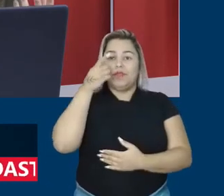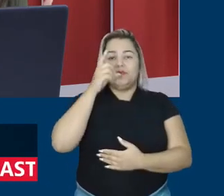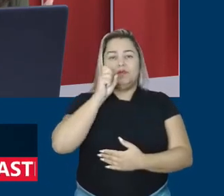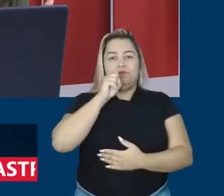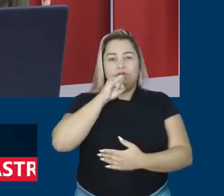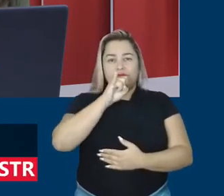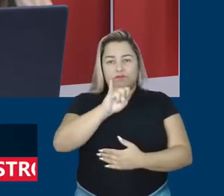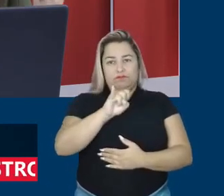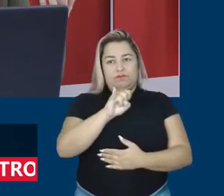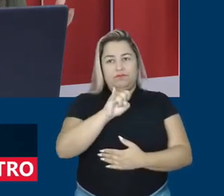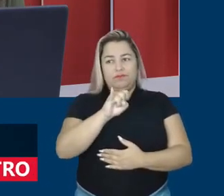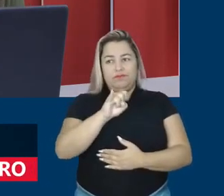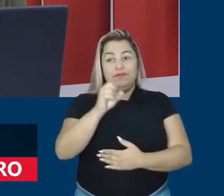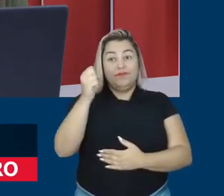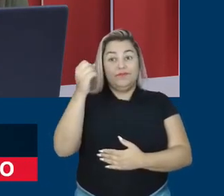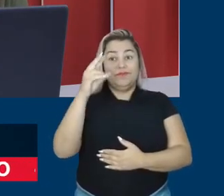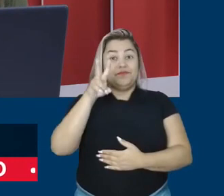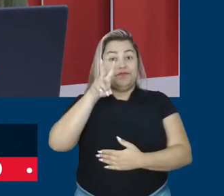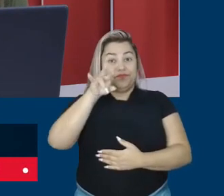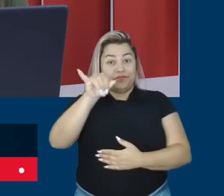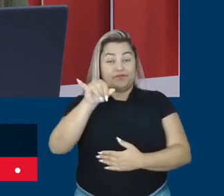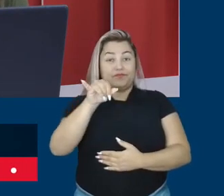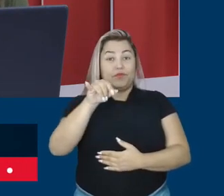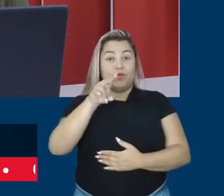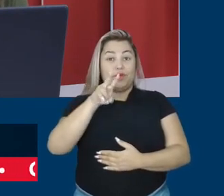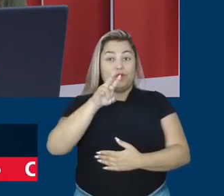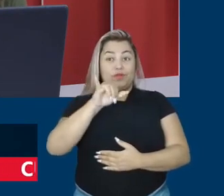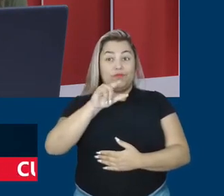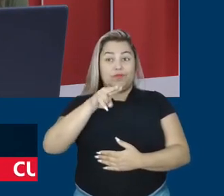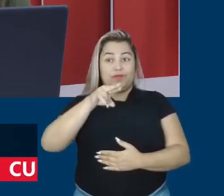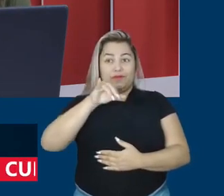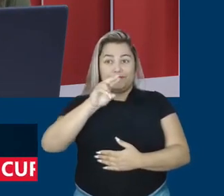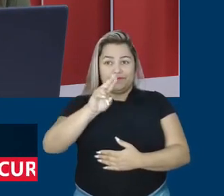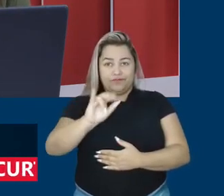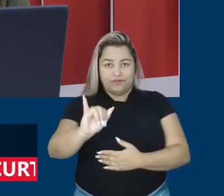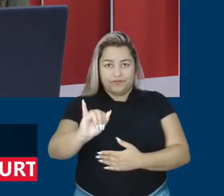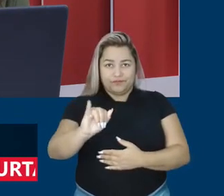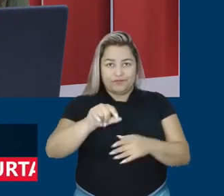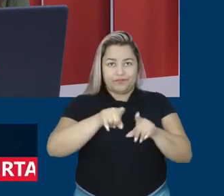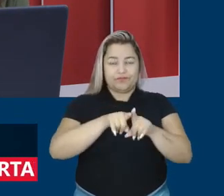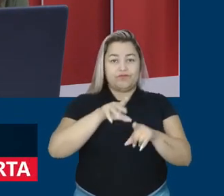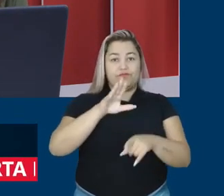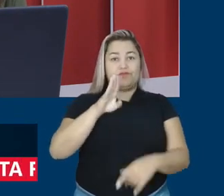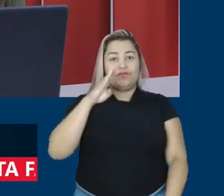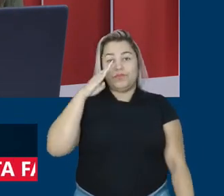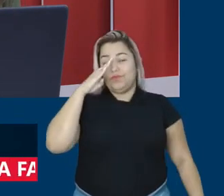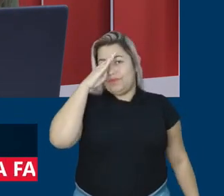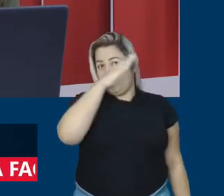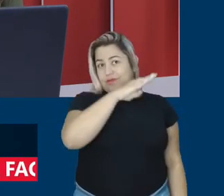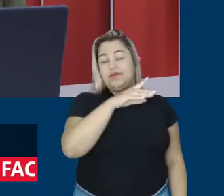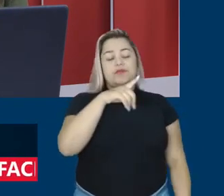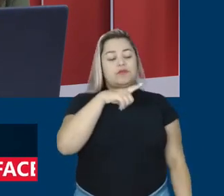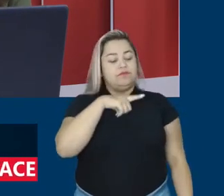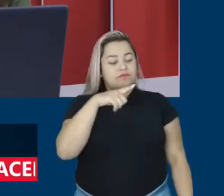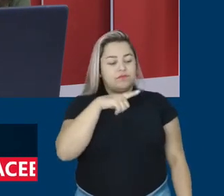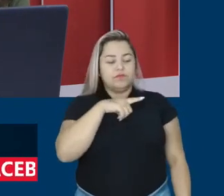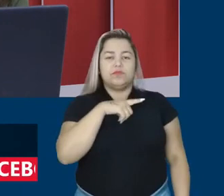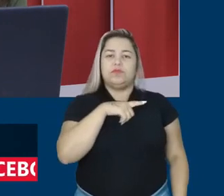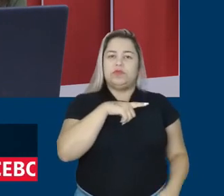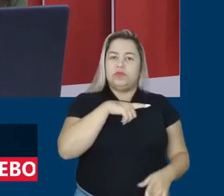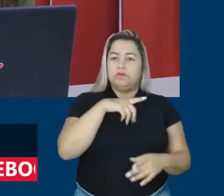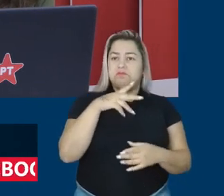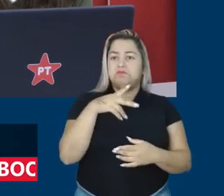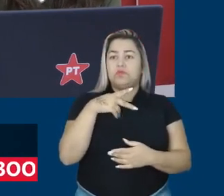inominável será convocado para depor na CPI, se Bolsonaro deve depor nessa comissão?